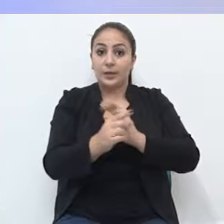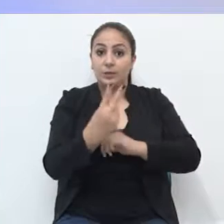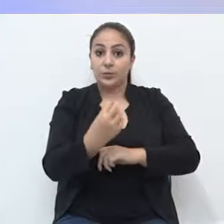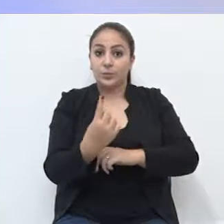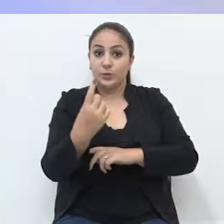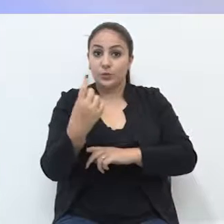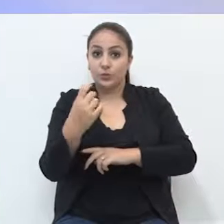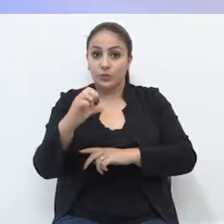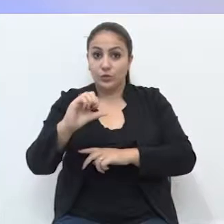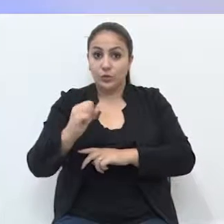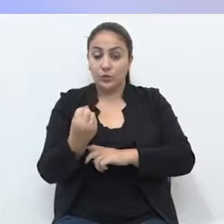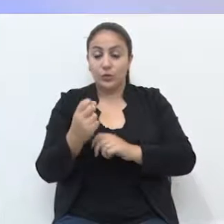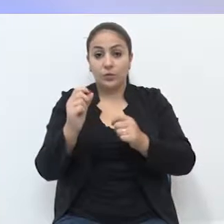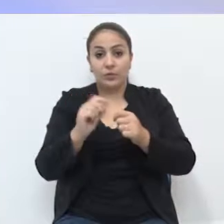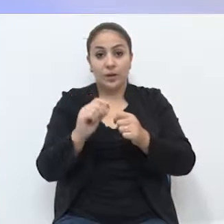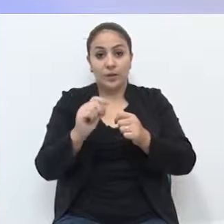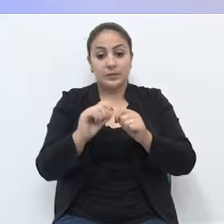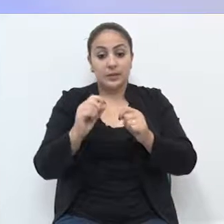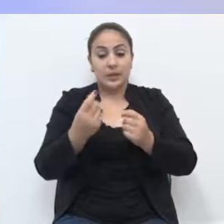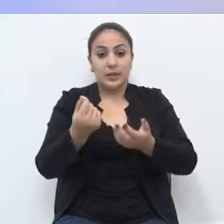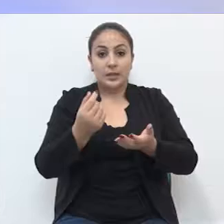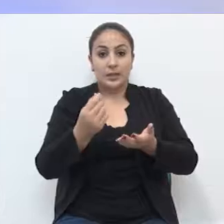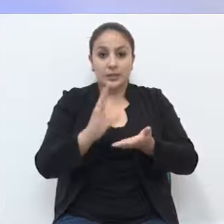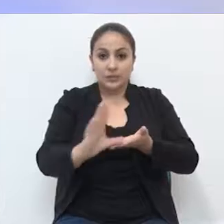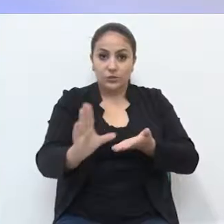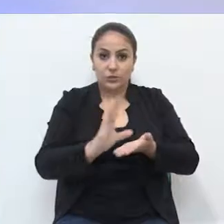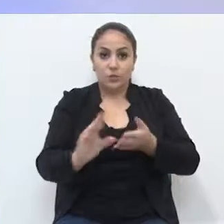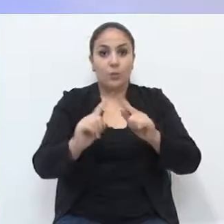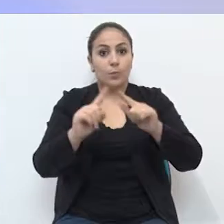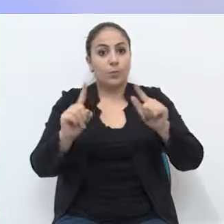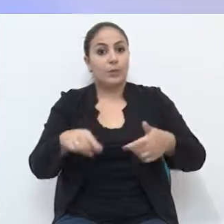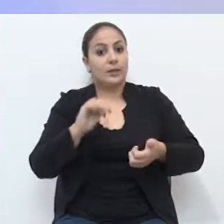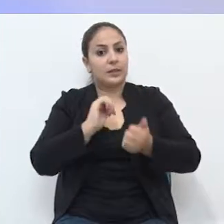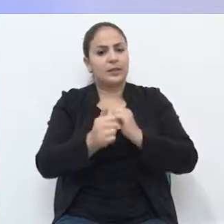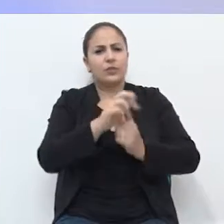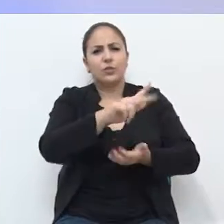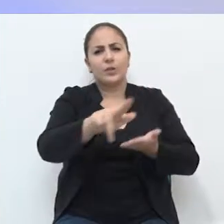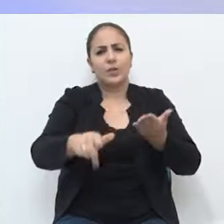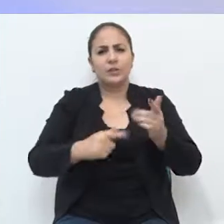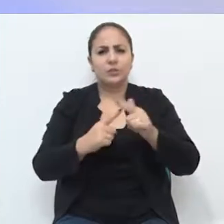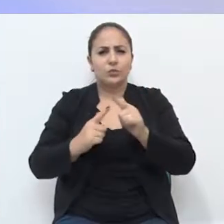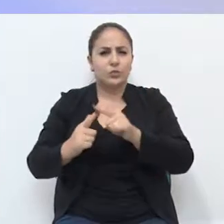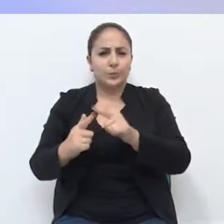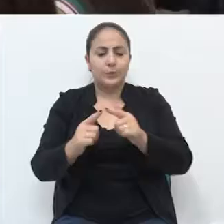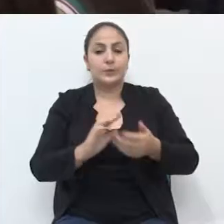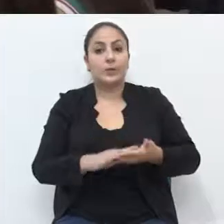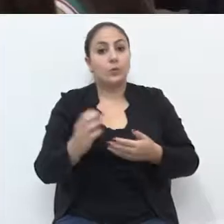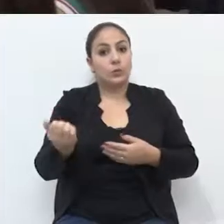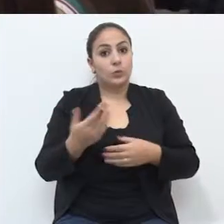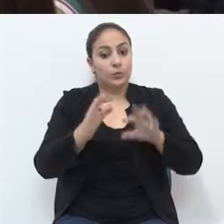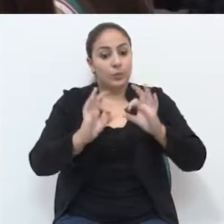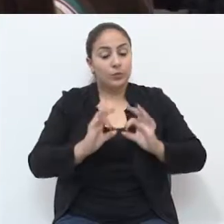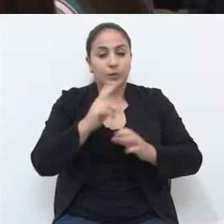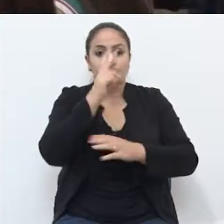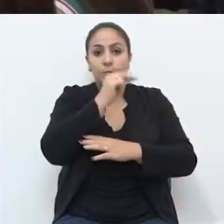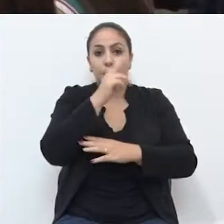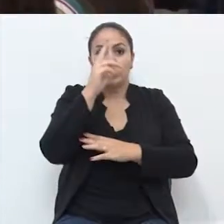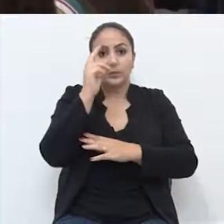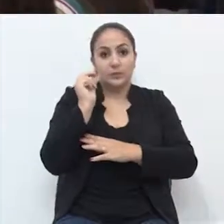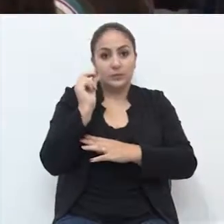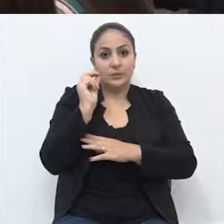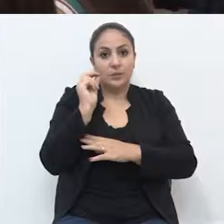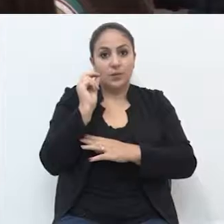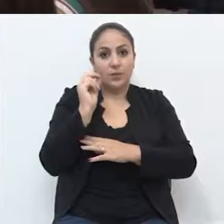2018 prevê incentivos públicos para atletas de diferentes modalidades. O novo programa